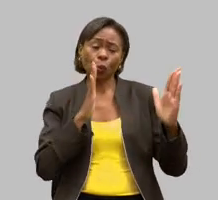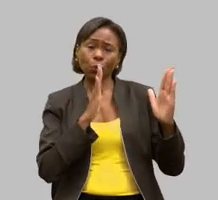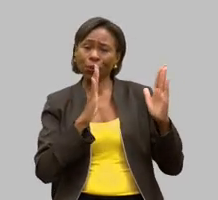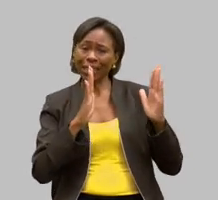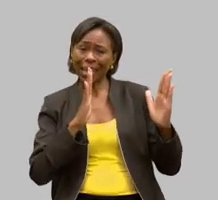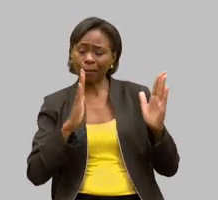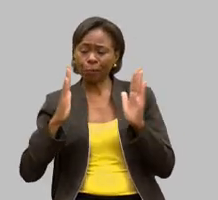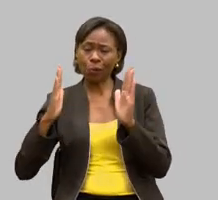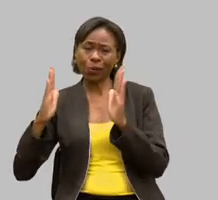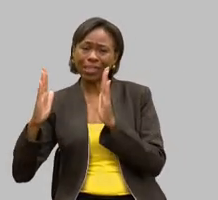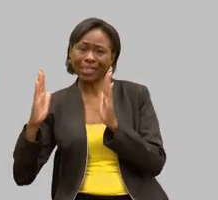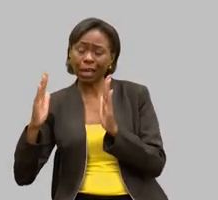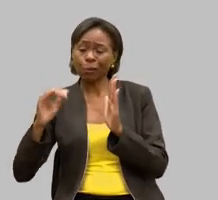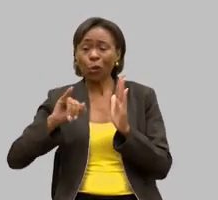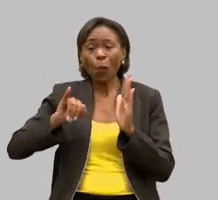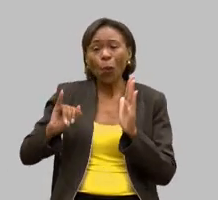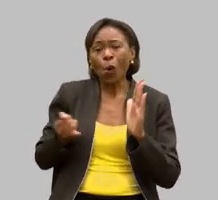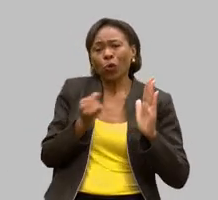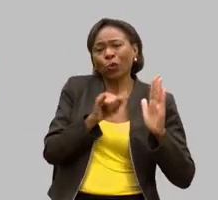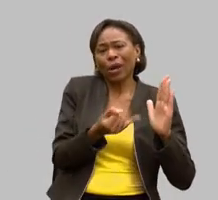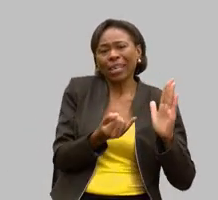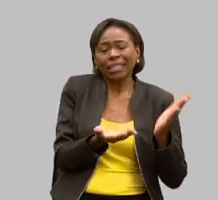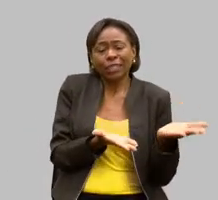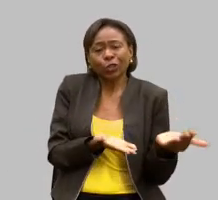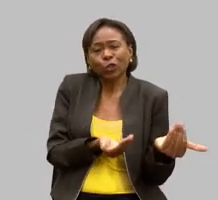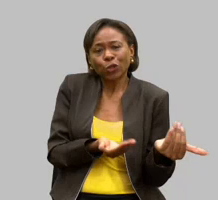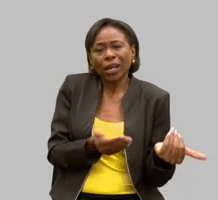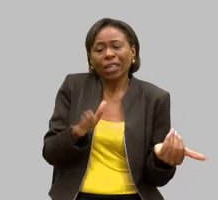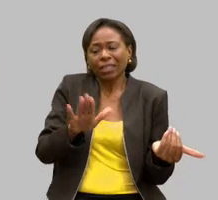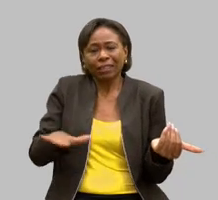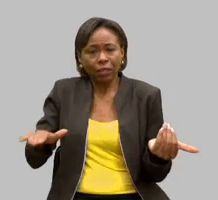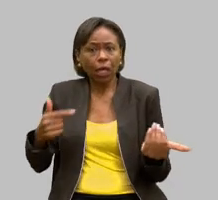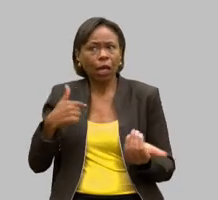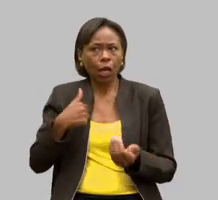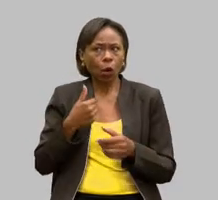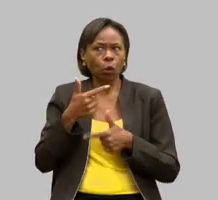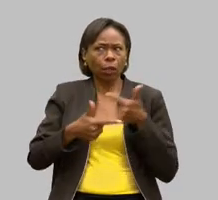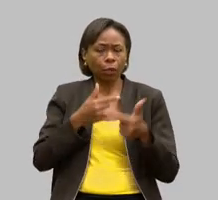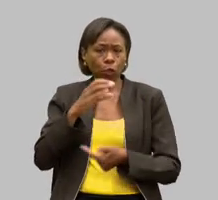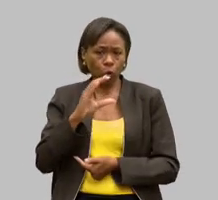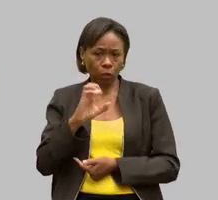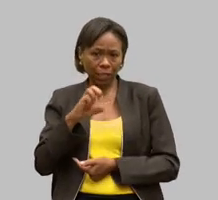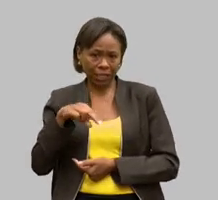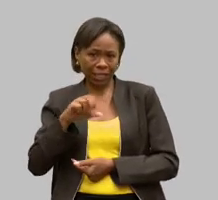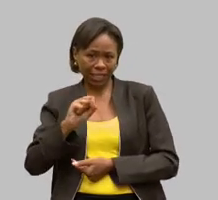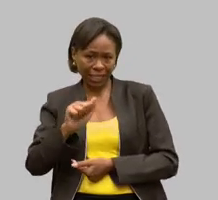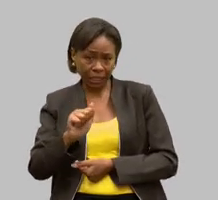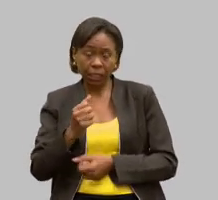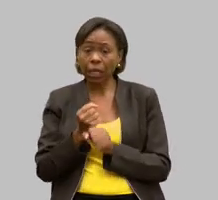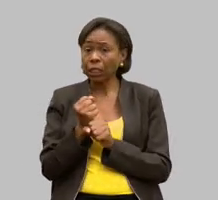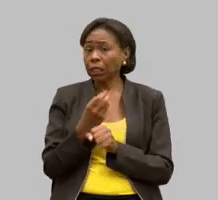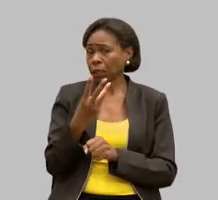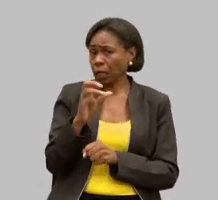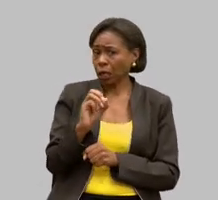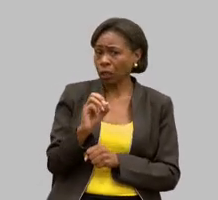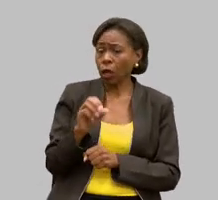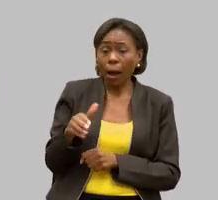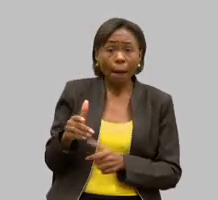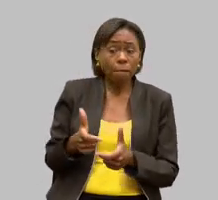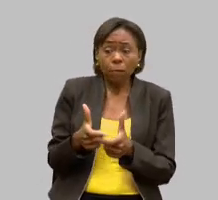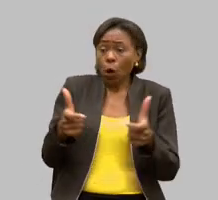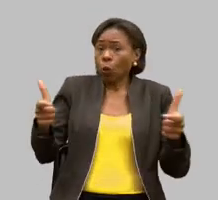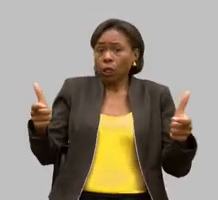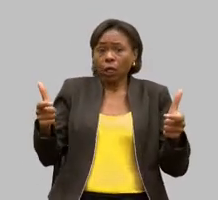e na adolescência eu trabalho há 30 anos no CENSA a maioria dos nossos educandos nunca receberam uma intervenção e os